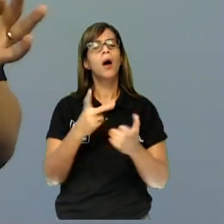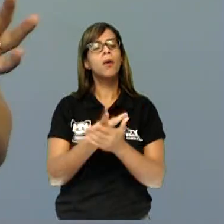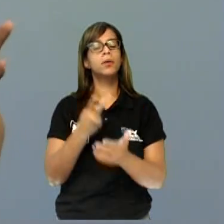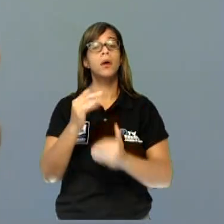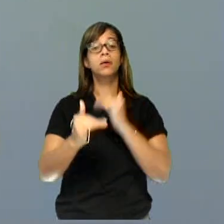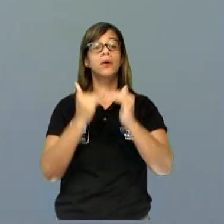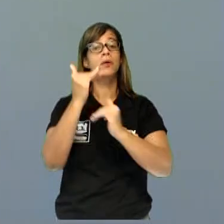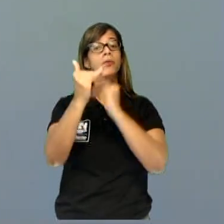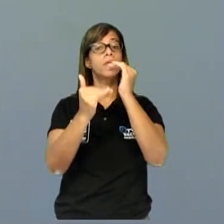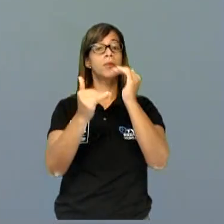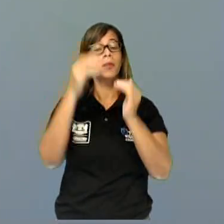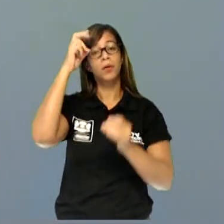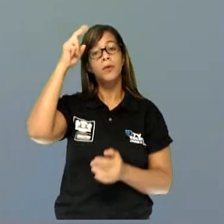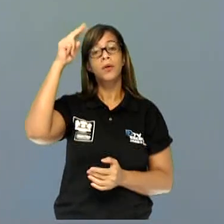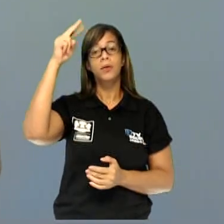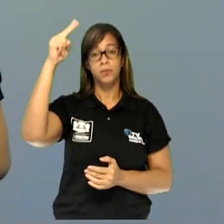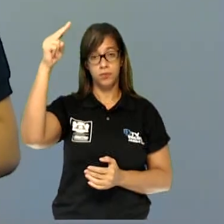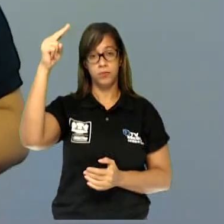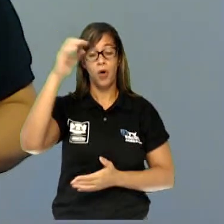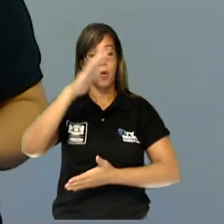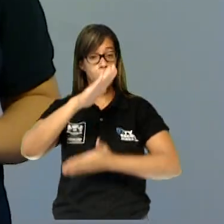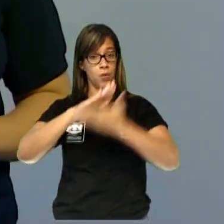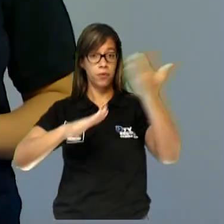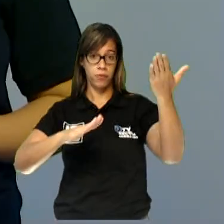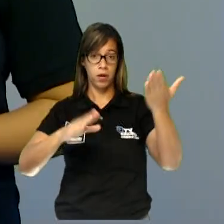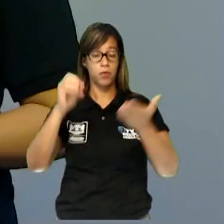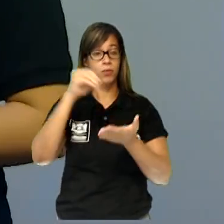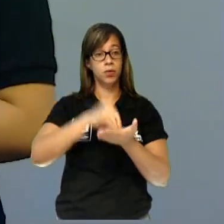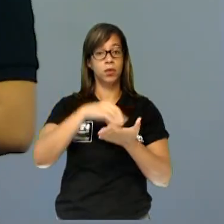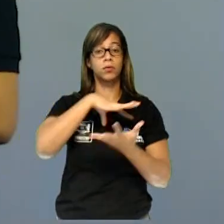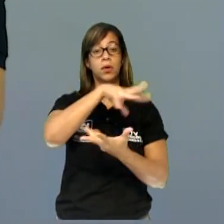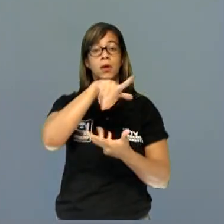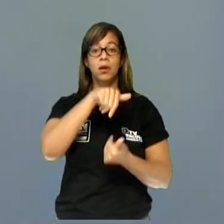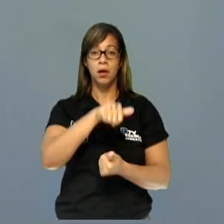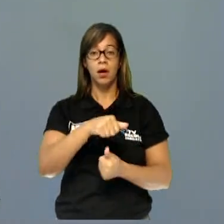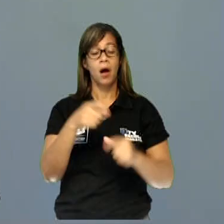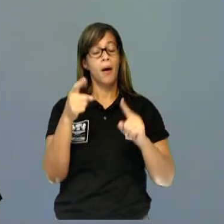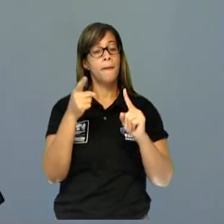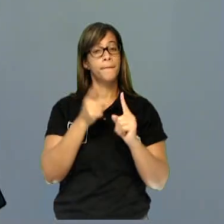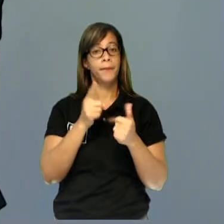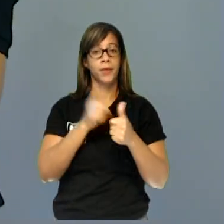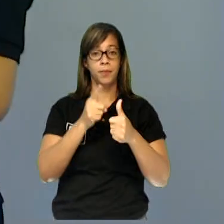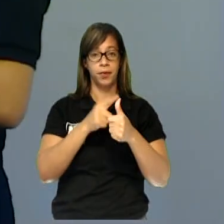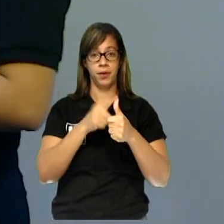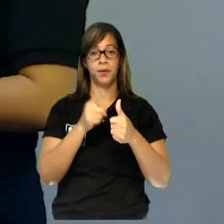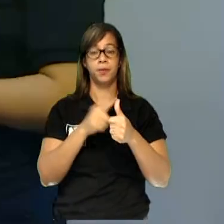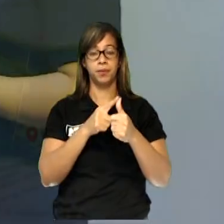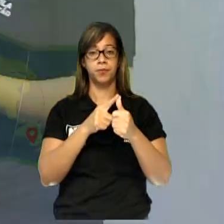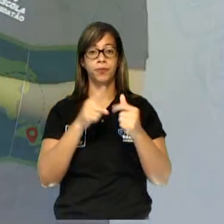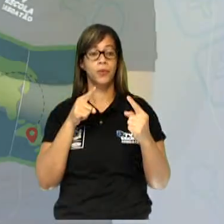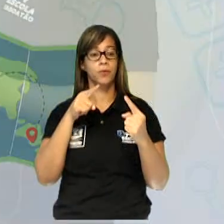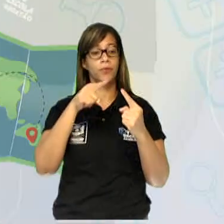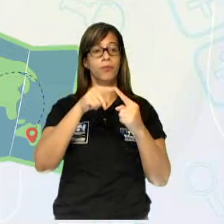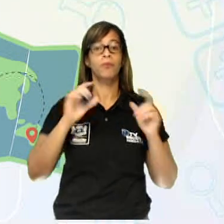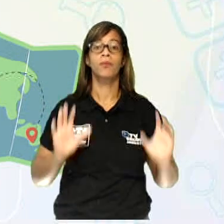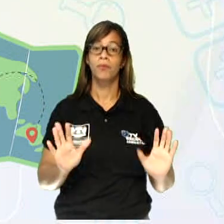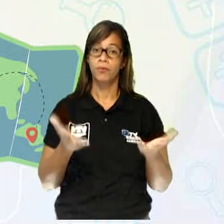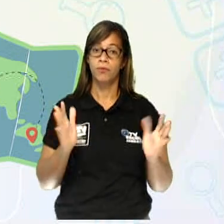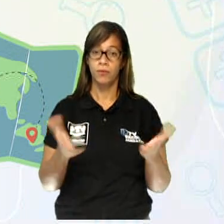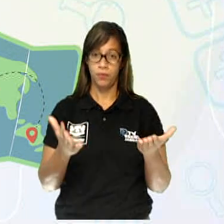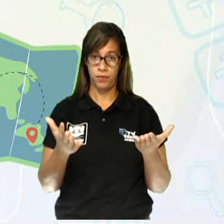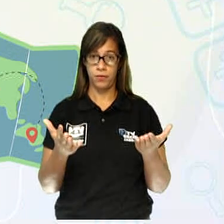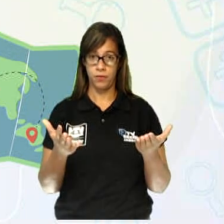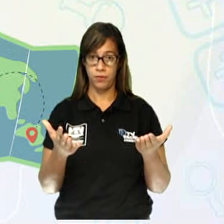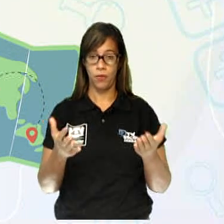história de uma viagem ao centro da Terra? Nós temos, primeiro, o eixo motivador, que é a tradução da mensagem de Arne Sacknusen,